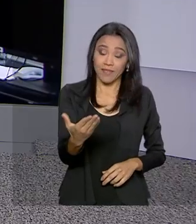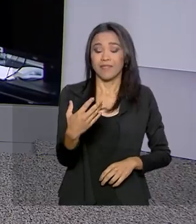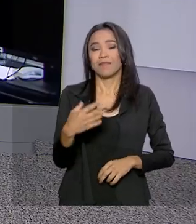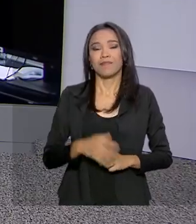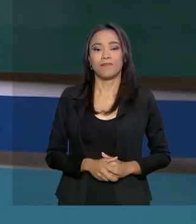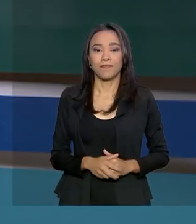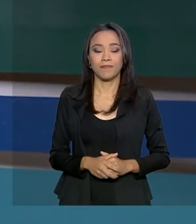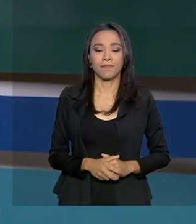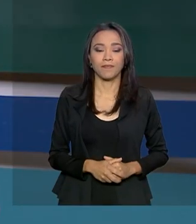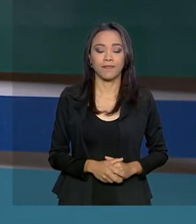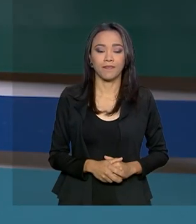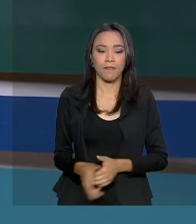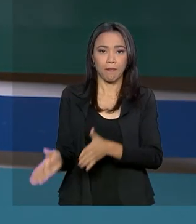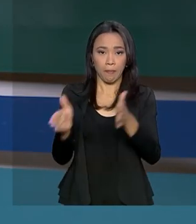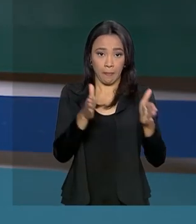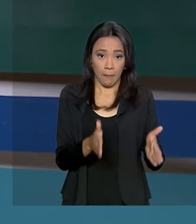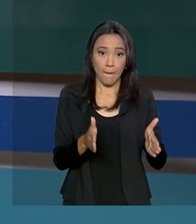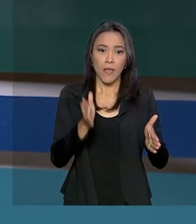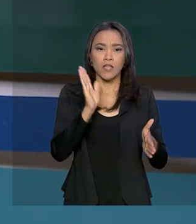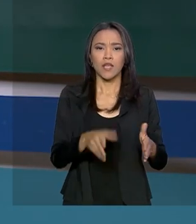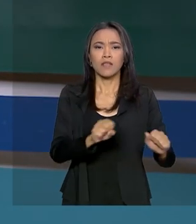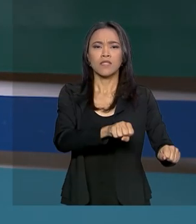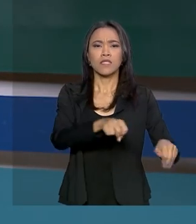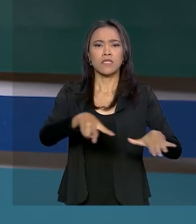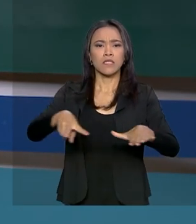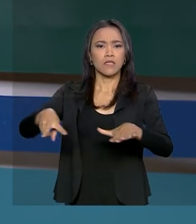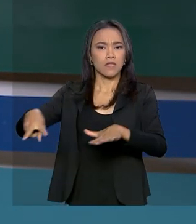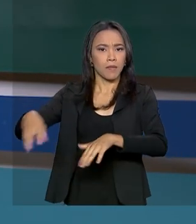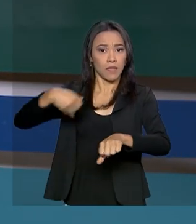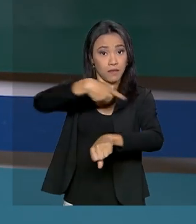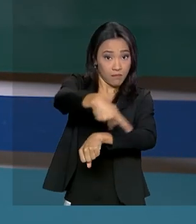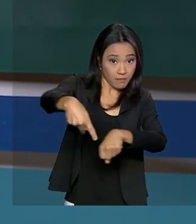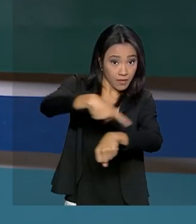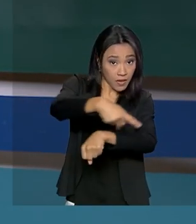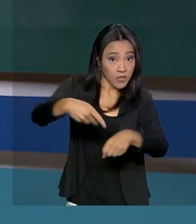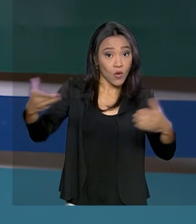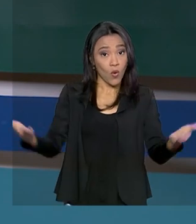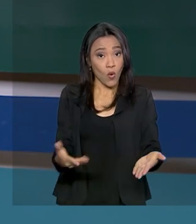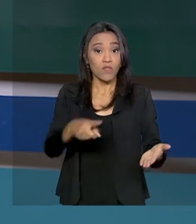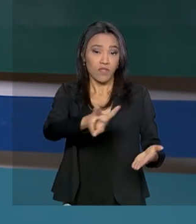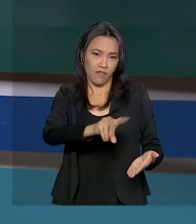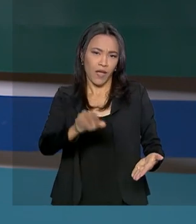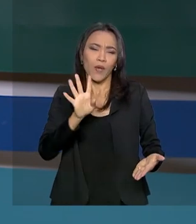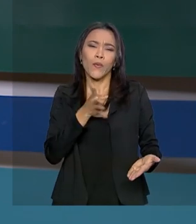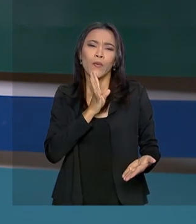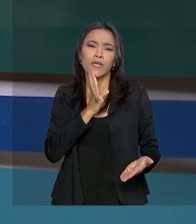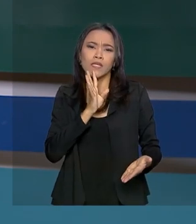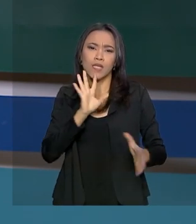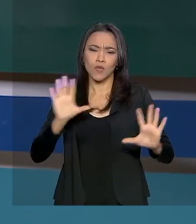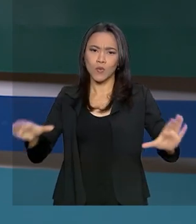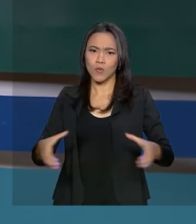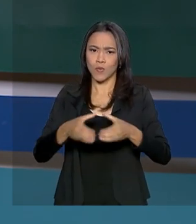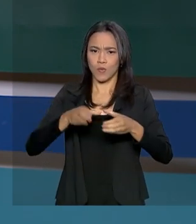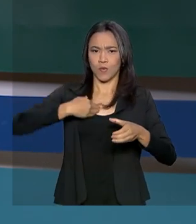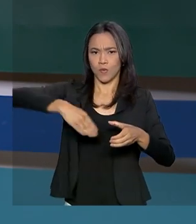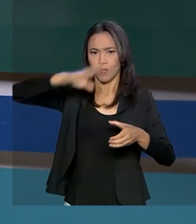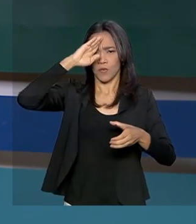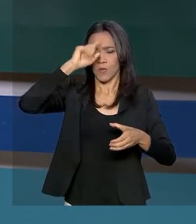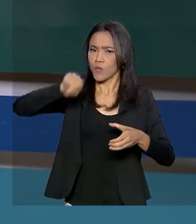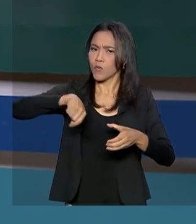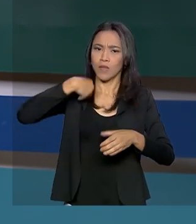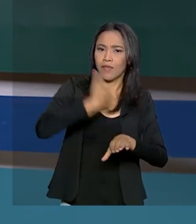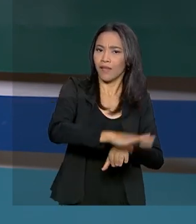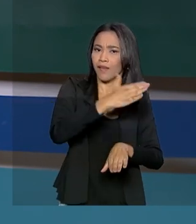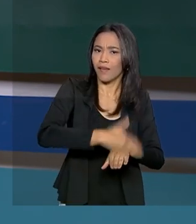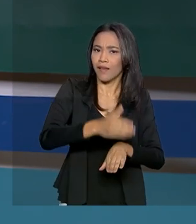suas informações. E olha, estamos na Semana da Pátria. Hoje você vai conhecer uma iniciativa do Exército que capacita jovens